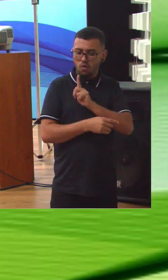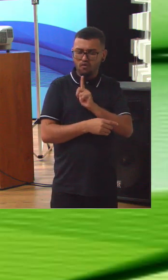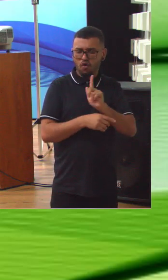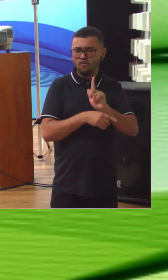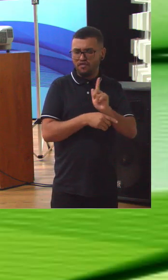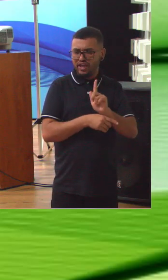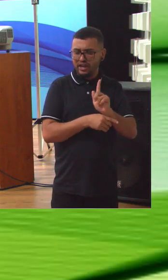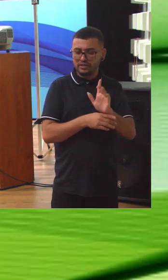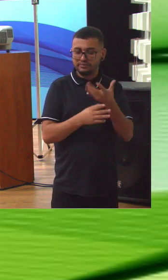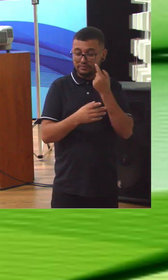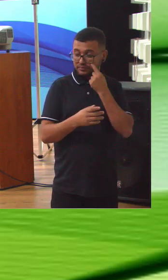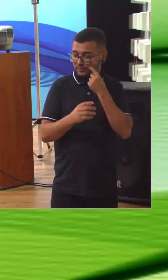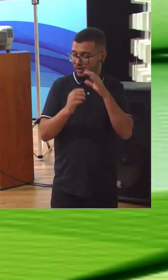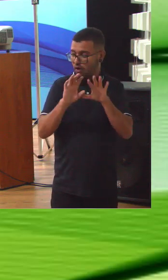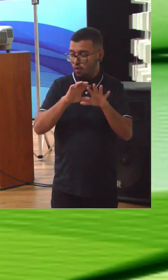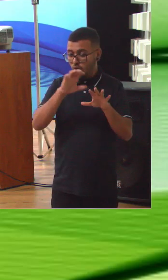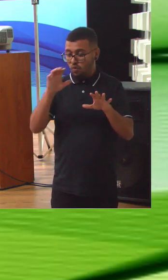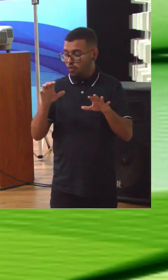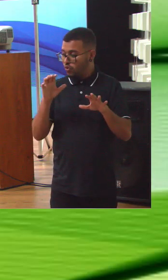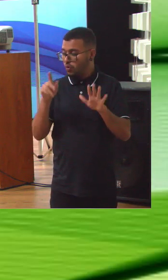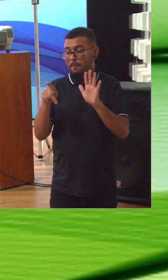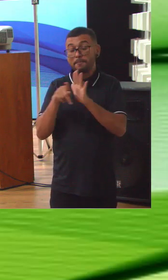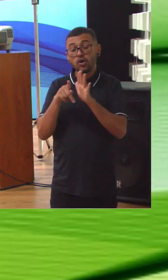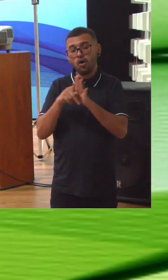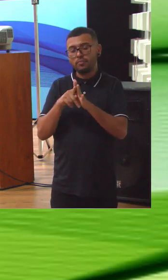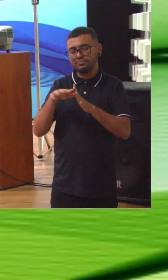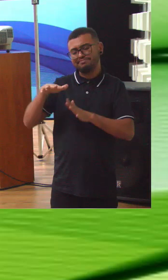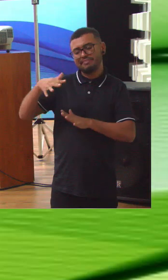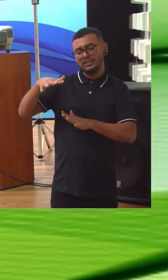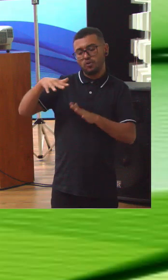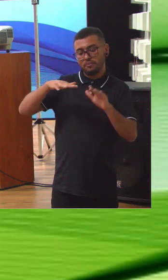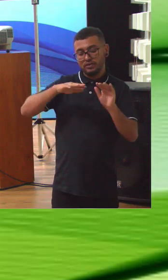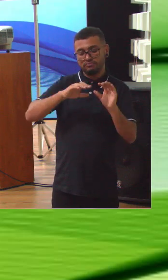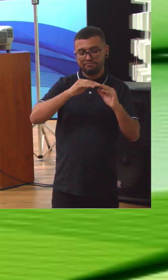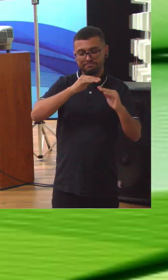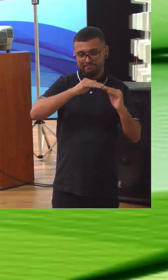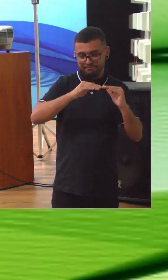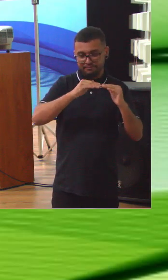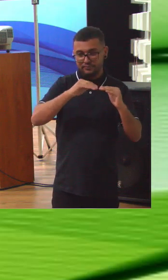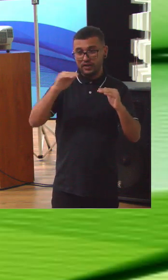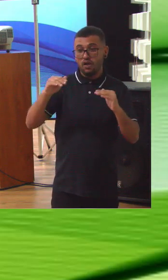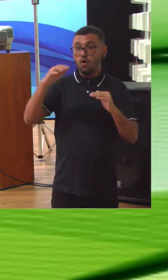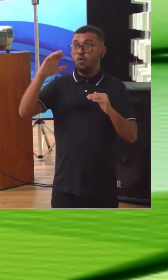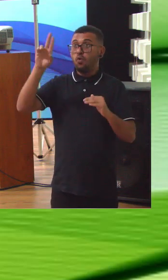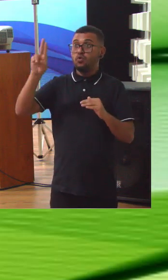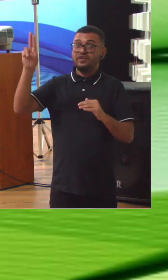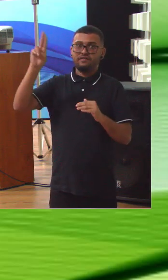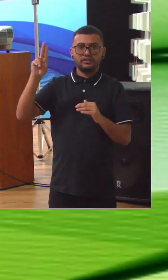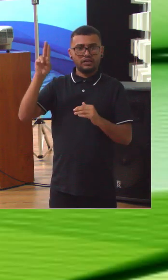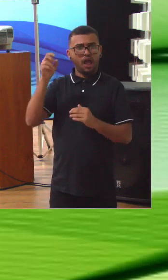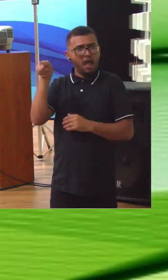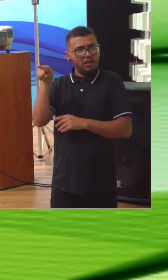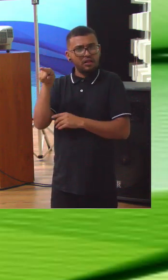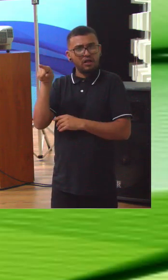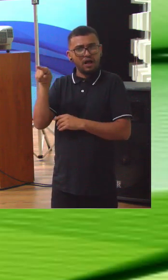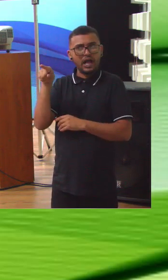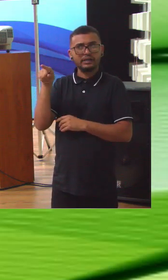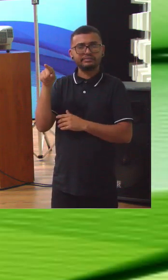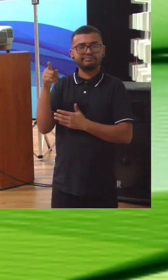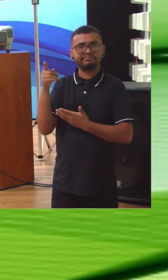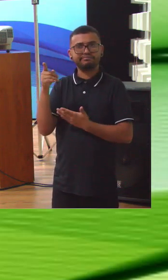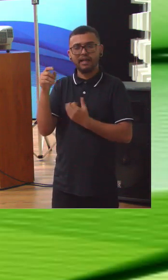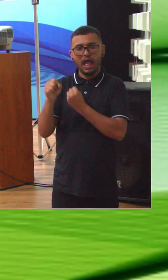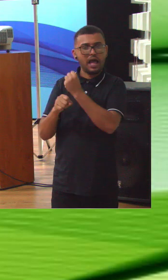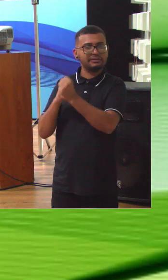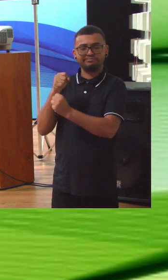macro grupo aqui que está numa faixa chamada intermediária e tem universidades que estão sendo não estão passando